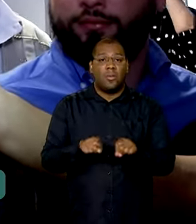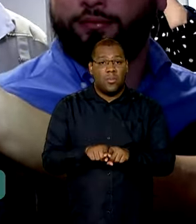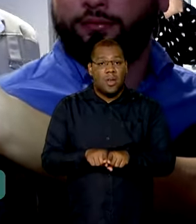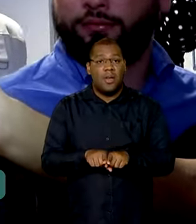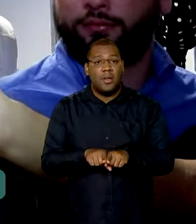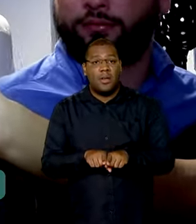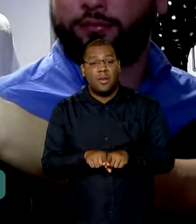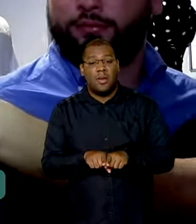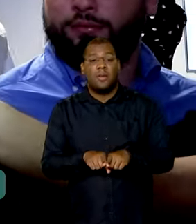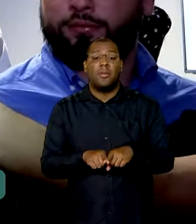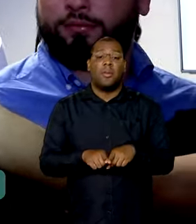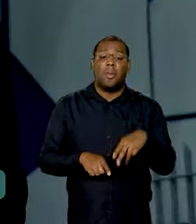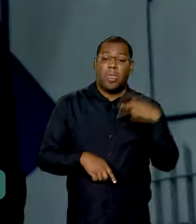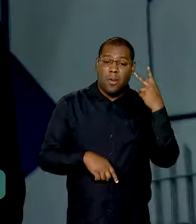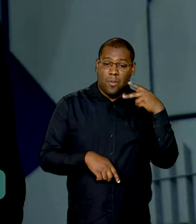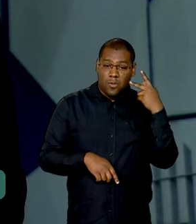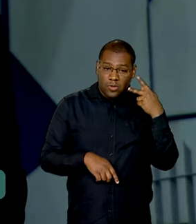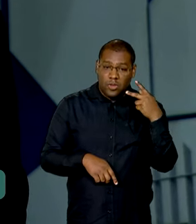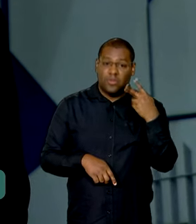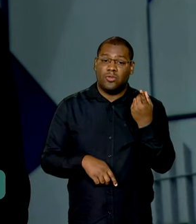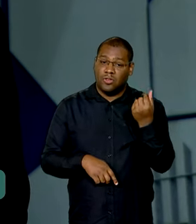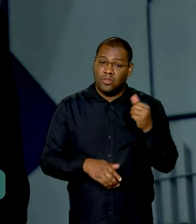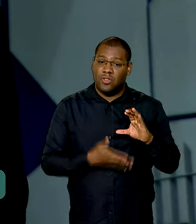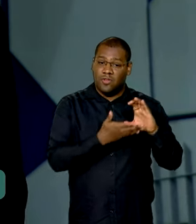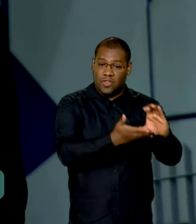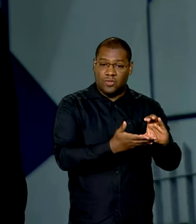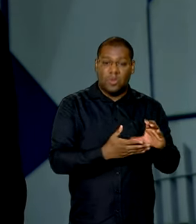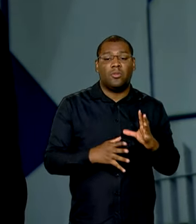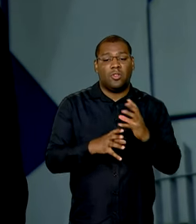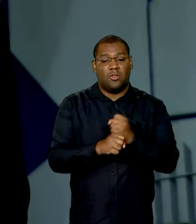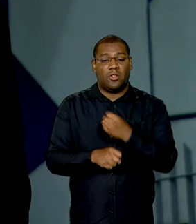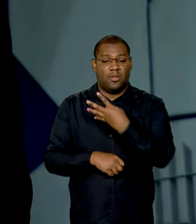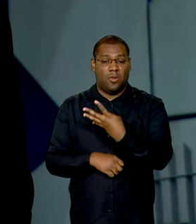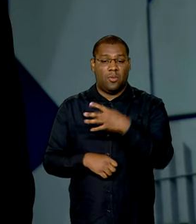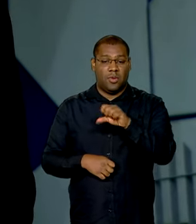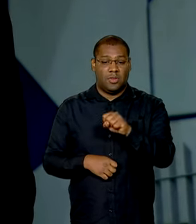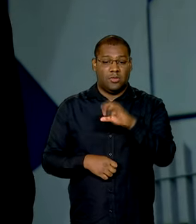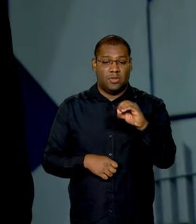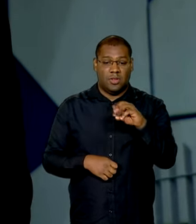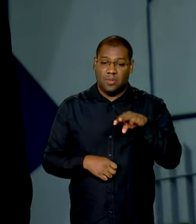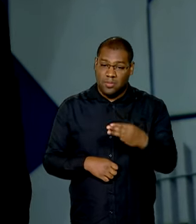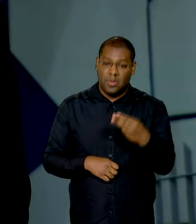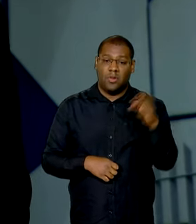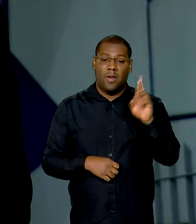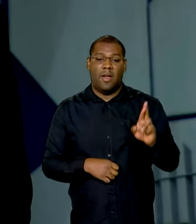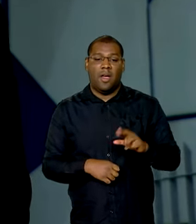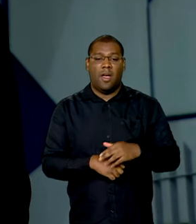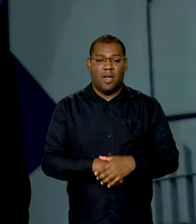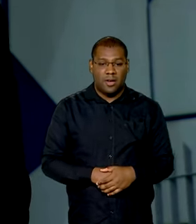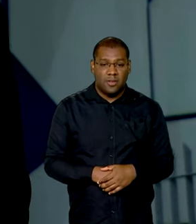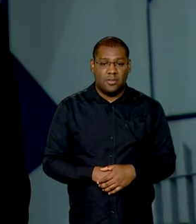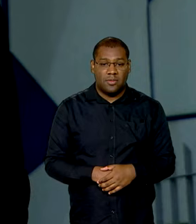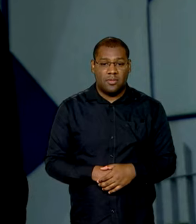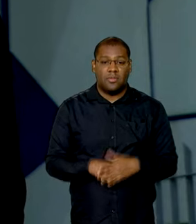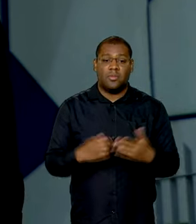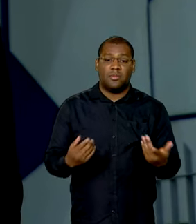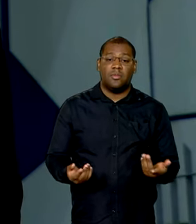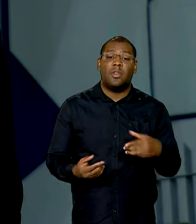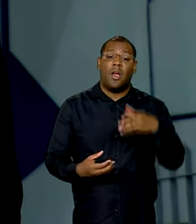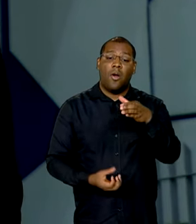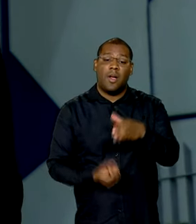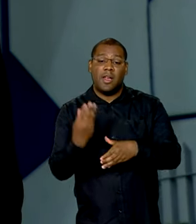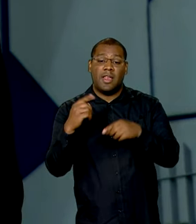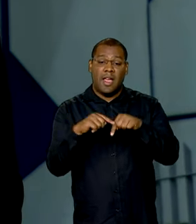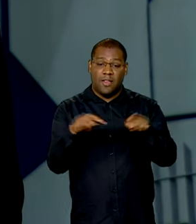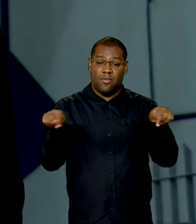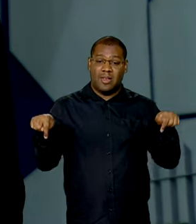nas outras áreas. O governo federal abriu um escritório que vai reunir as ações de todos os ministérios que estão voltadas